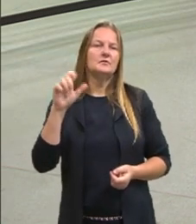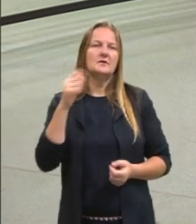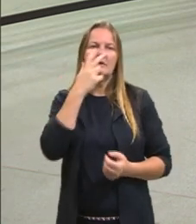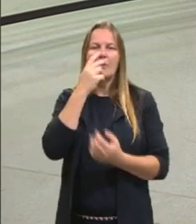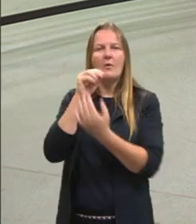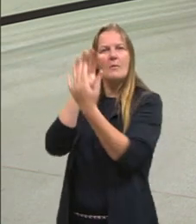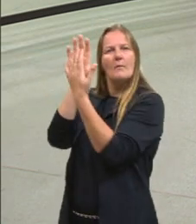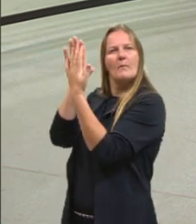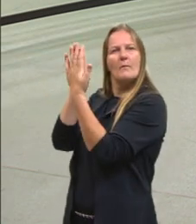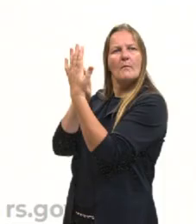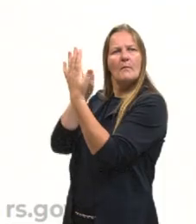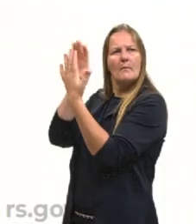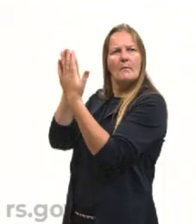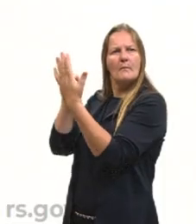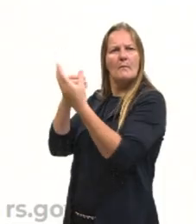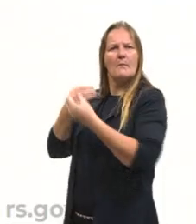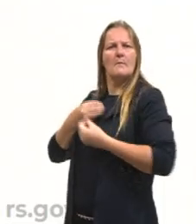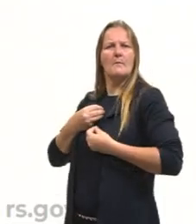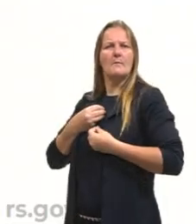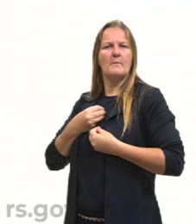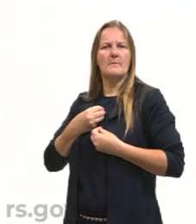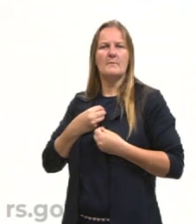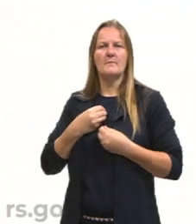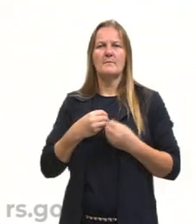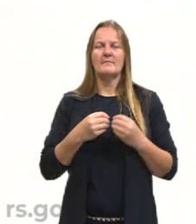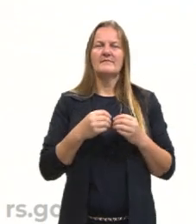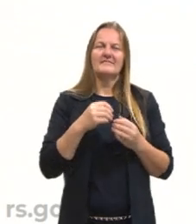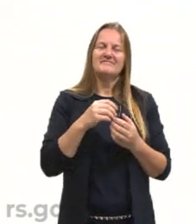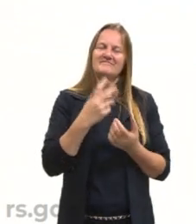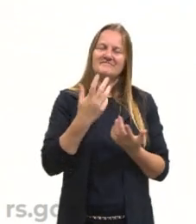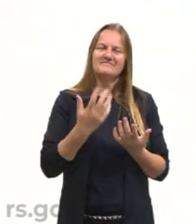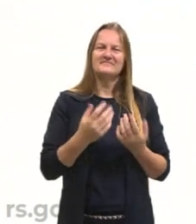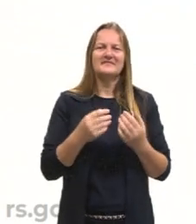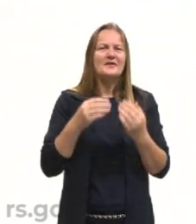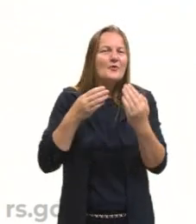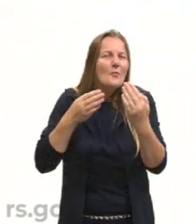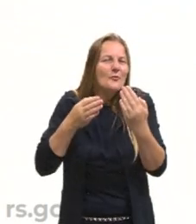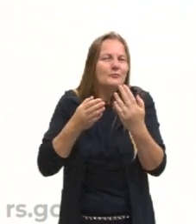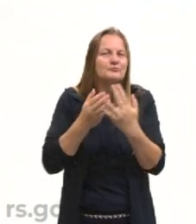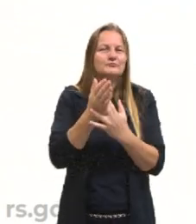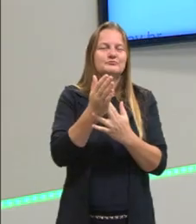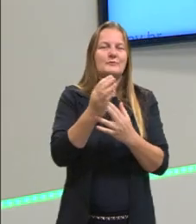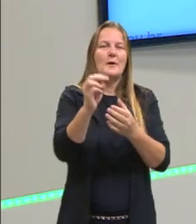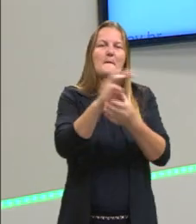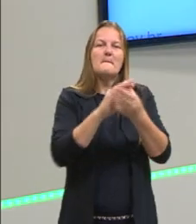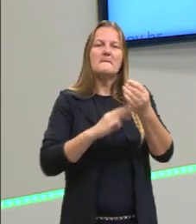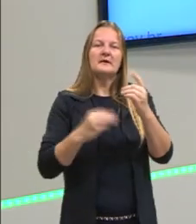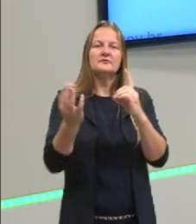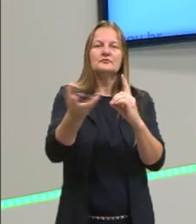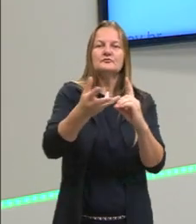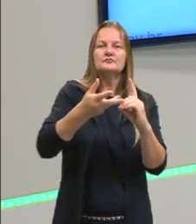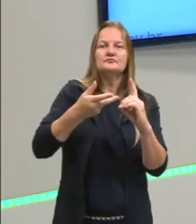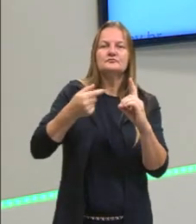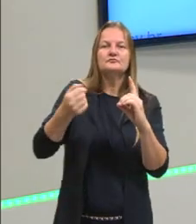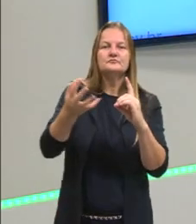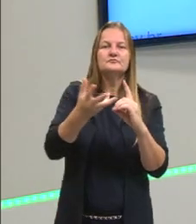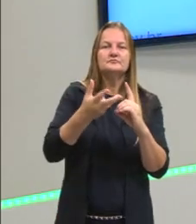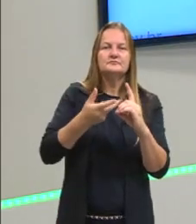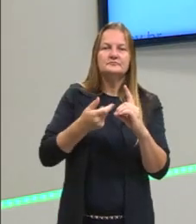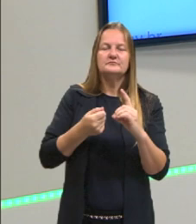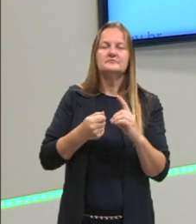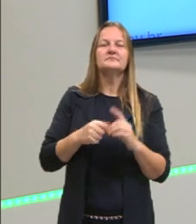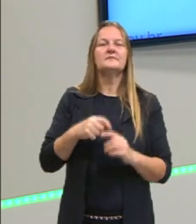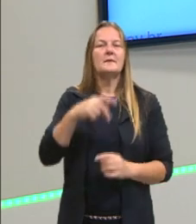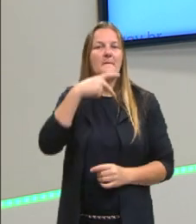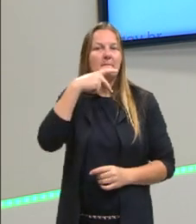deste mundo perfeito das ideias. Então, dessa forma, através do método dialético, da dialética, o